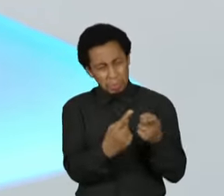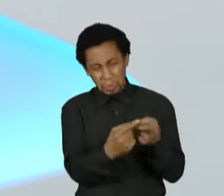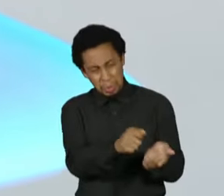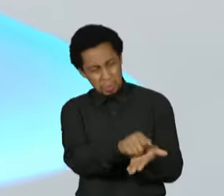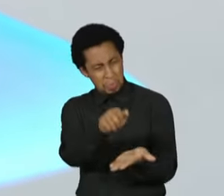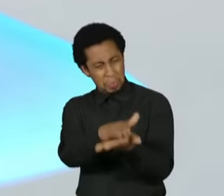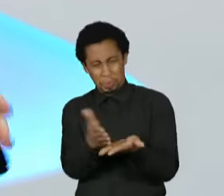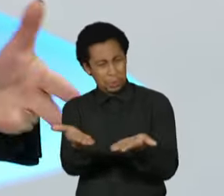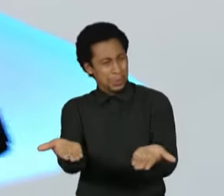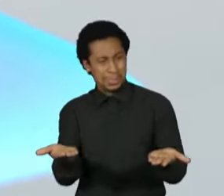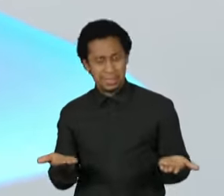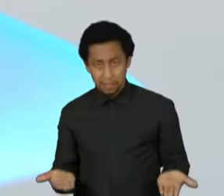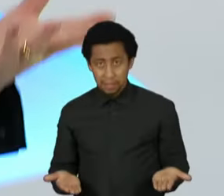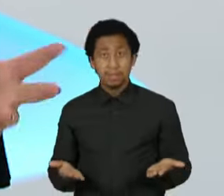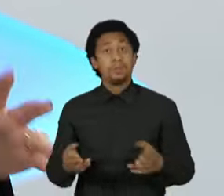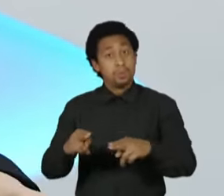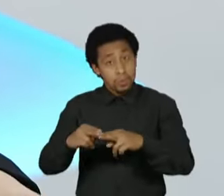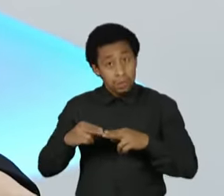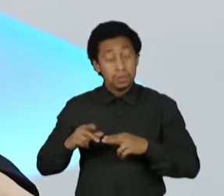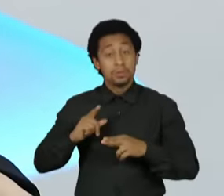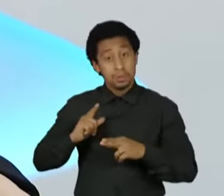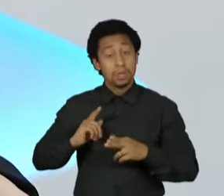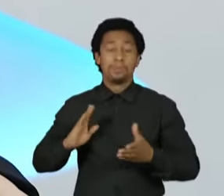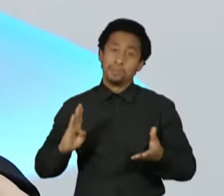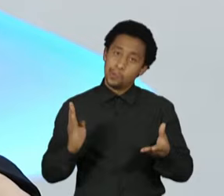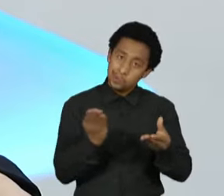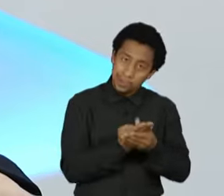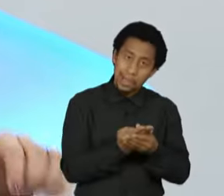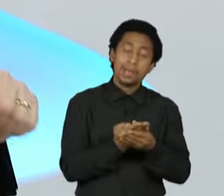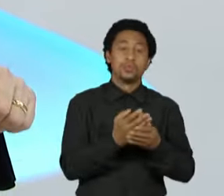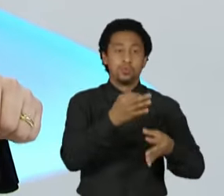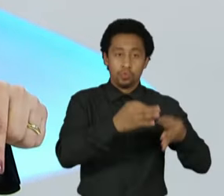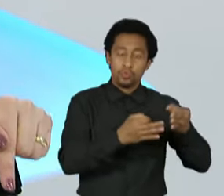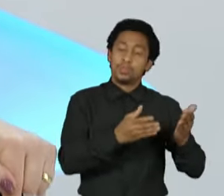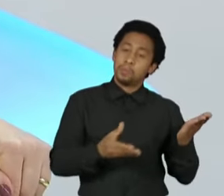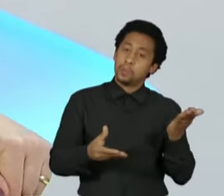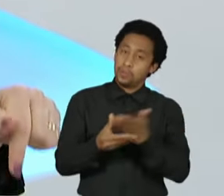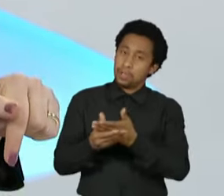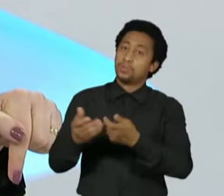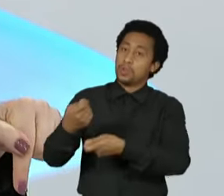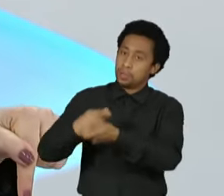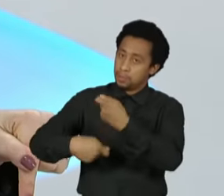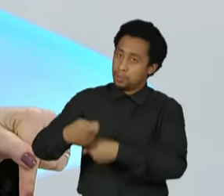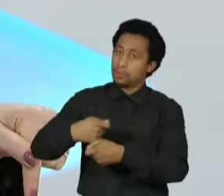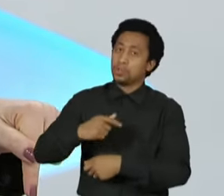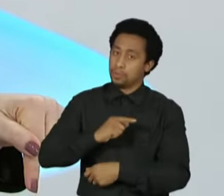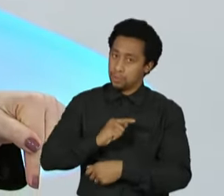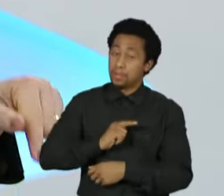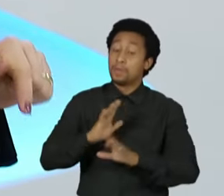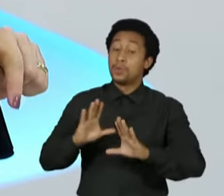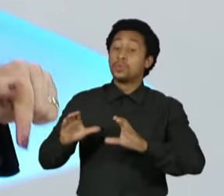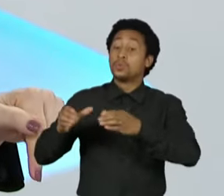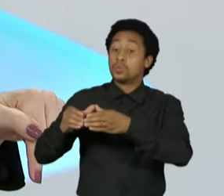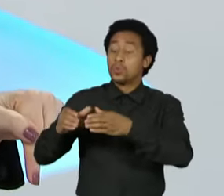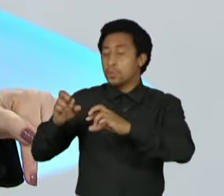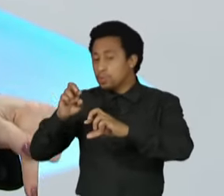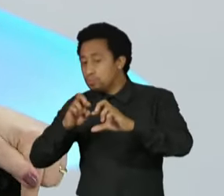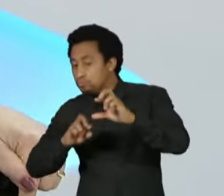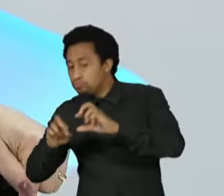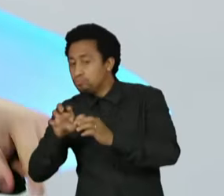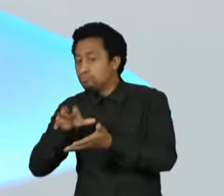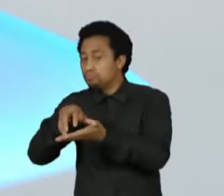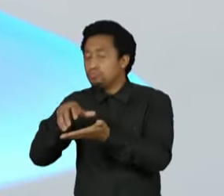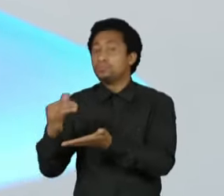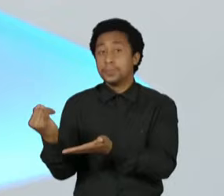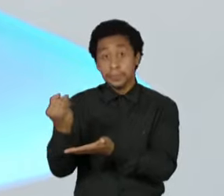existe não só o processo administrativo, como o processo judicial. Mas entendo que os órgãos de fiscalização e controle são extremamente